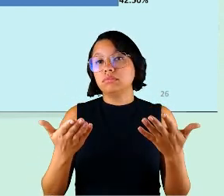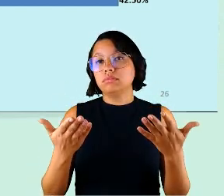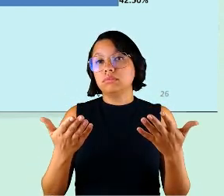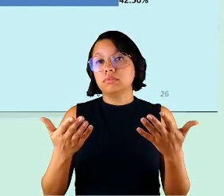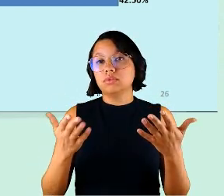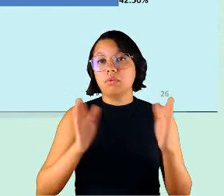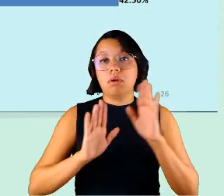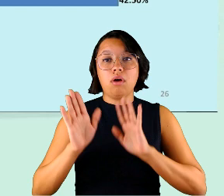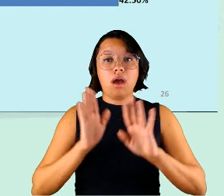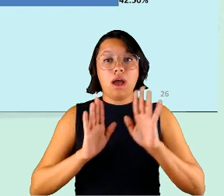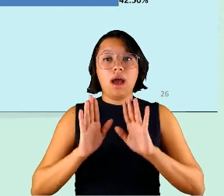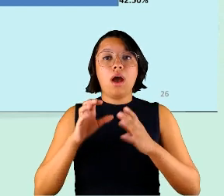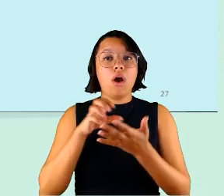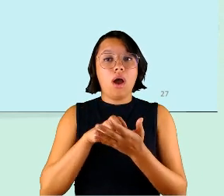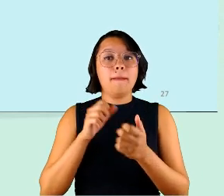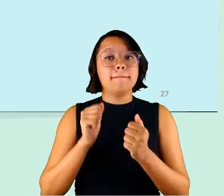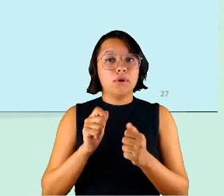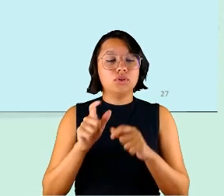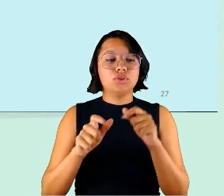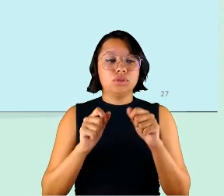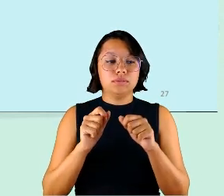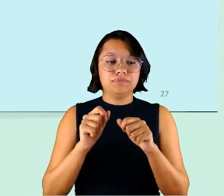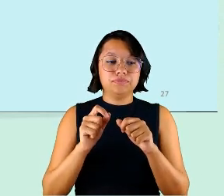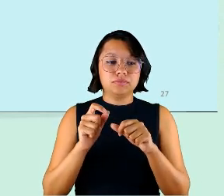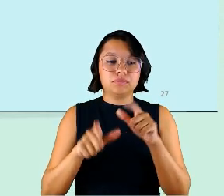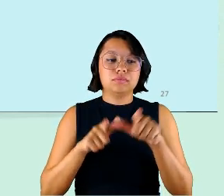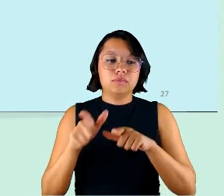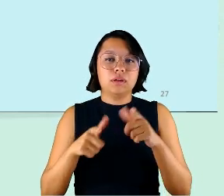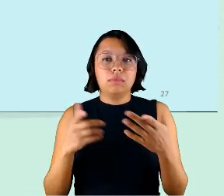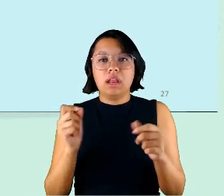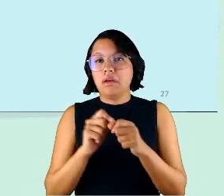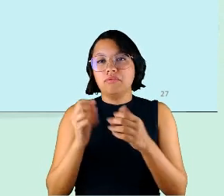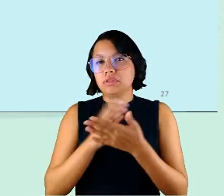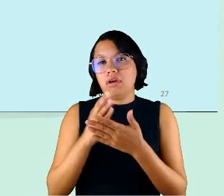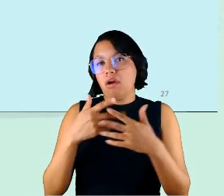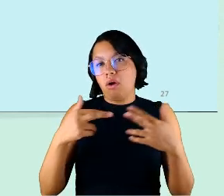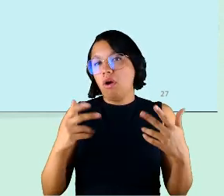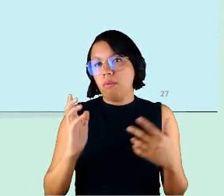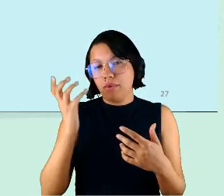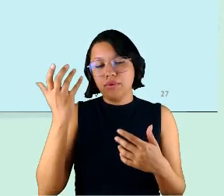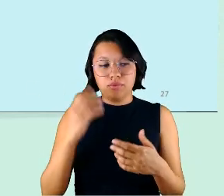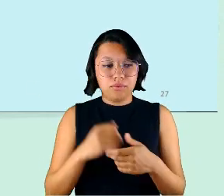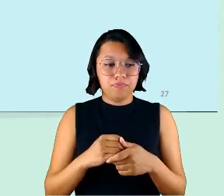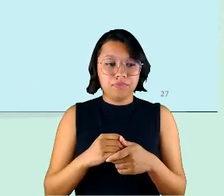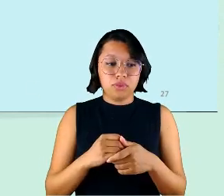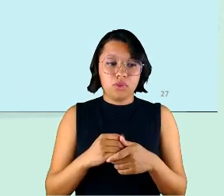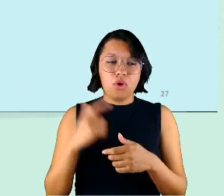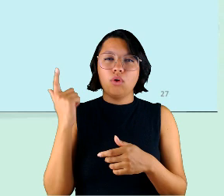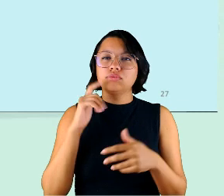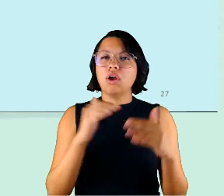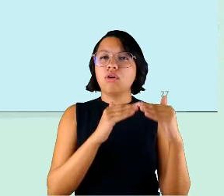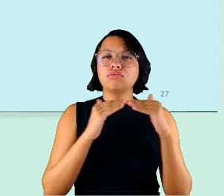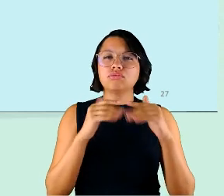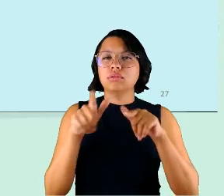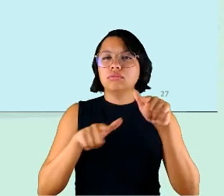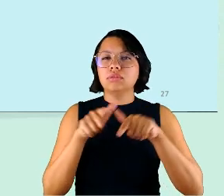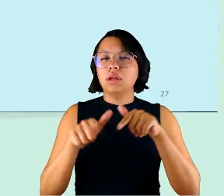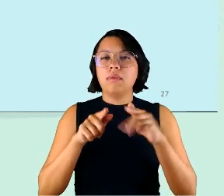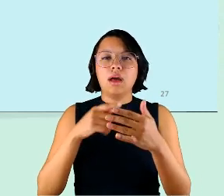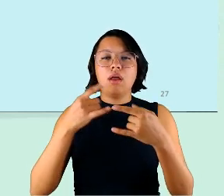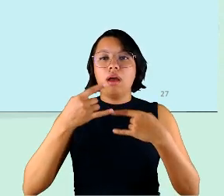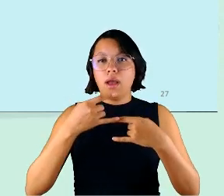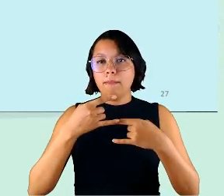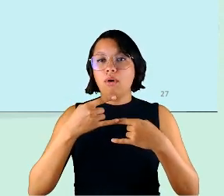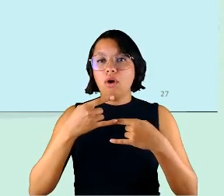podia agir outra coisa se precisava conciliar o trabalho remoto com tarefas domésticas é que foi